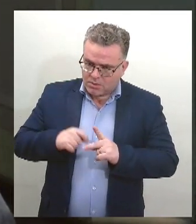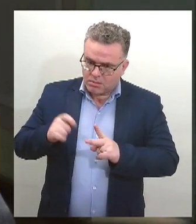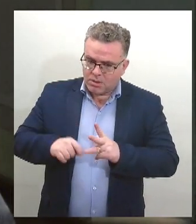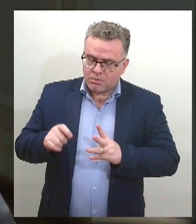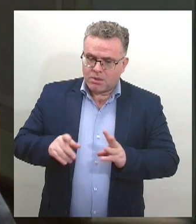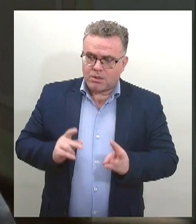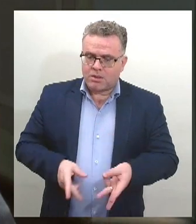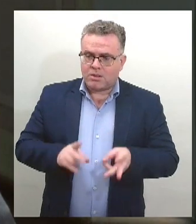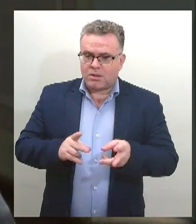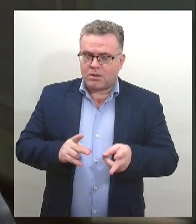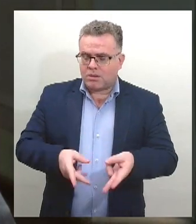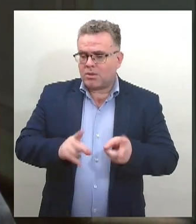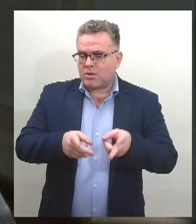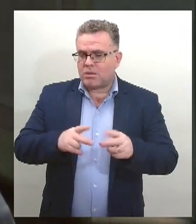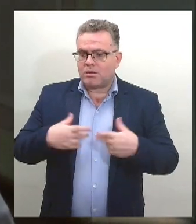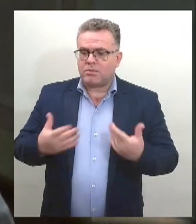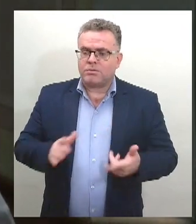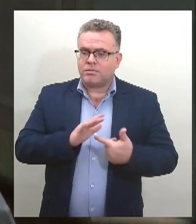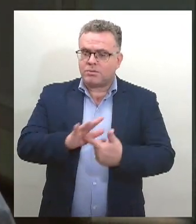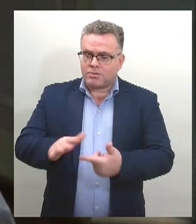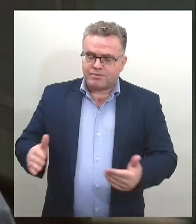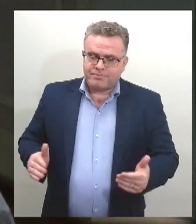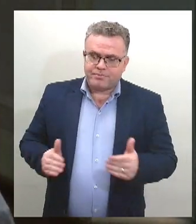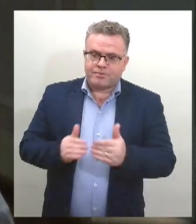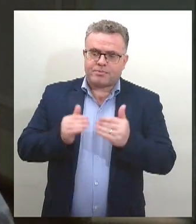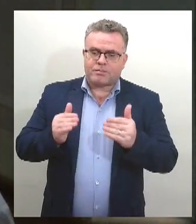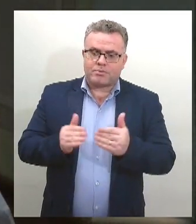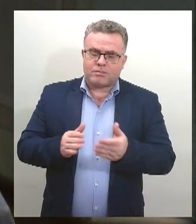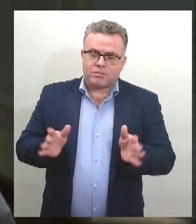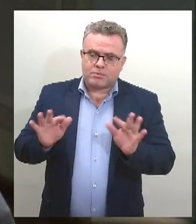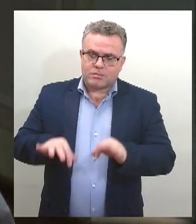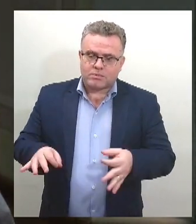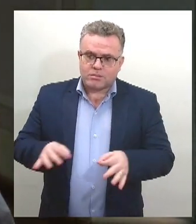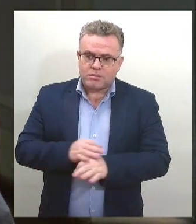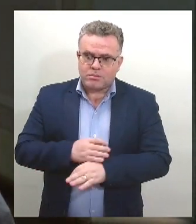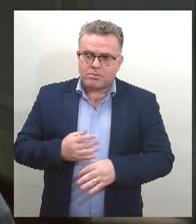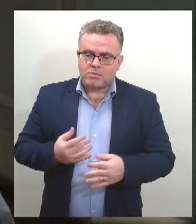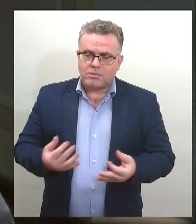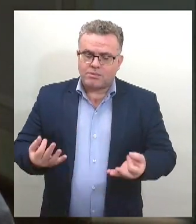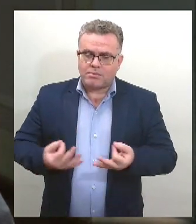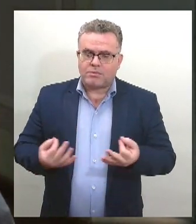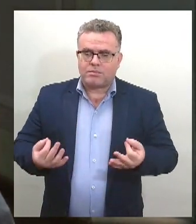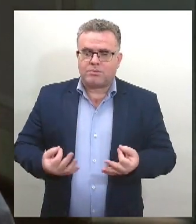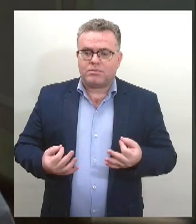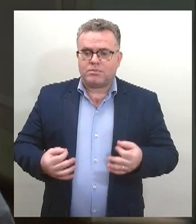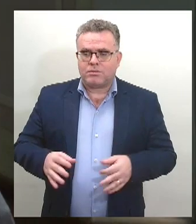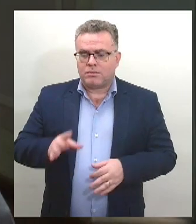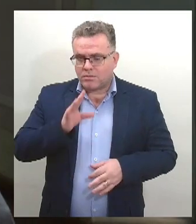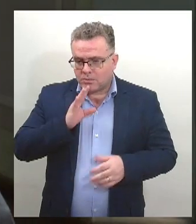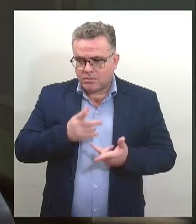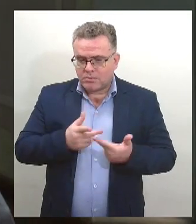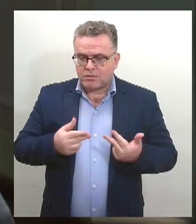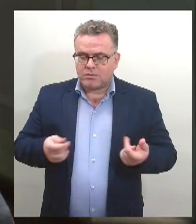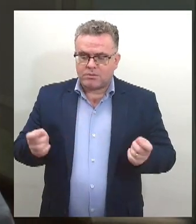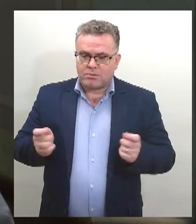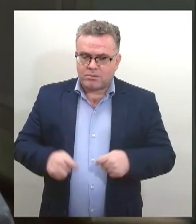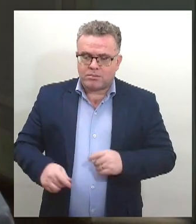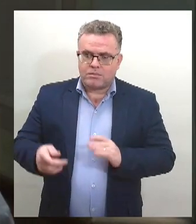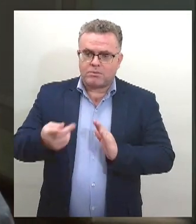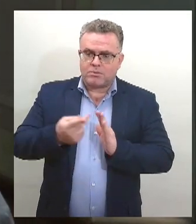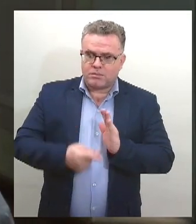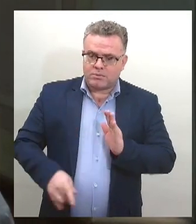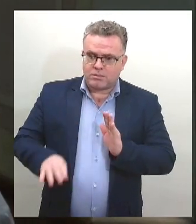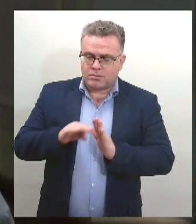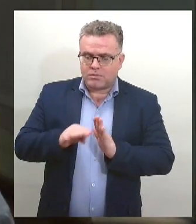mais propício do que encerrar essa semana rica de conhecimento com um projeto que acontece